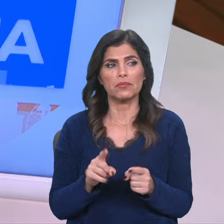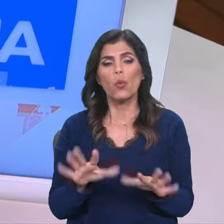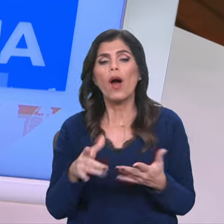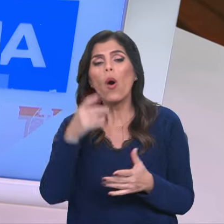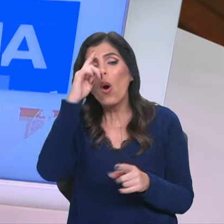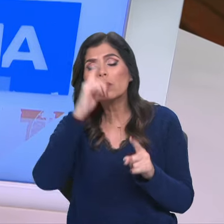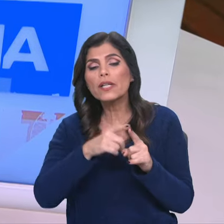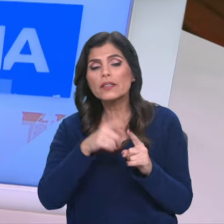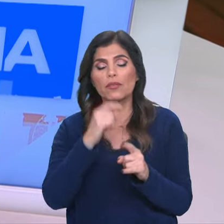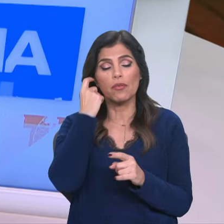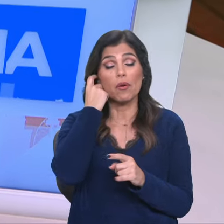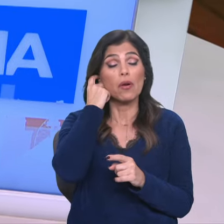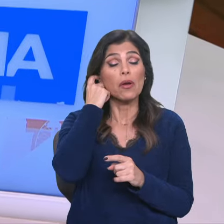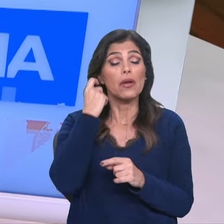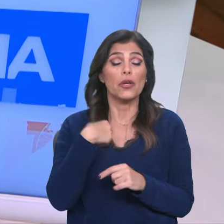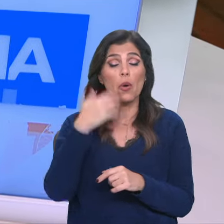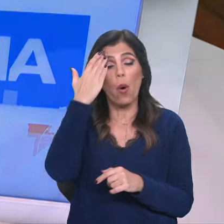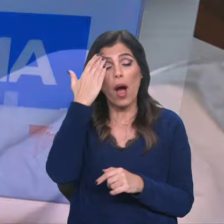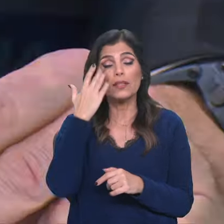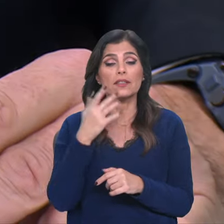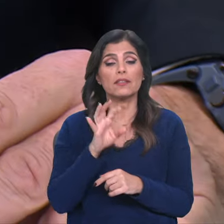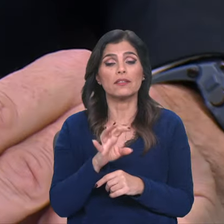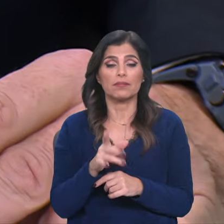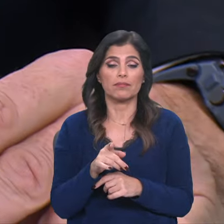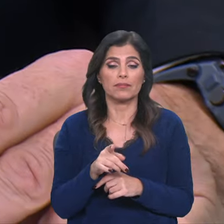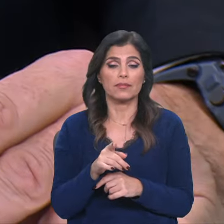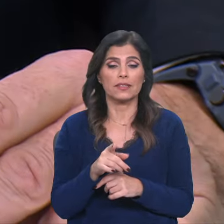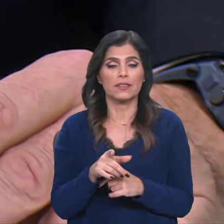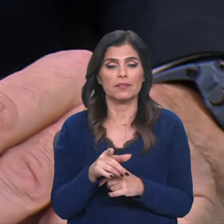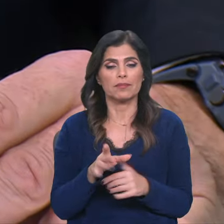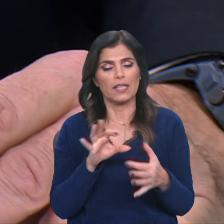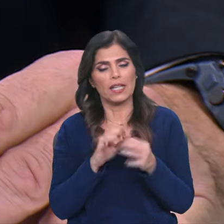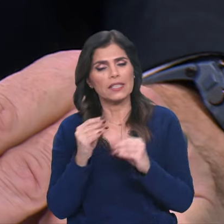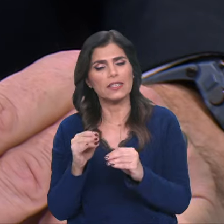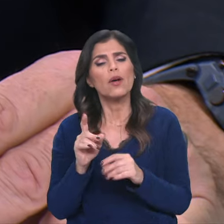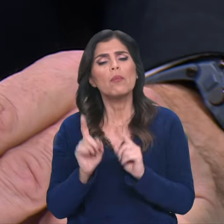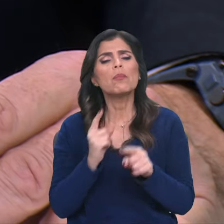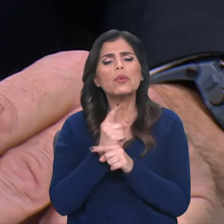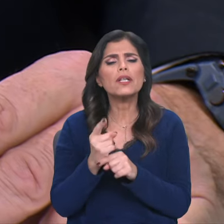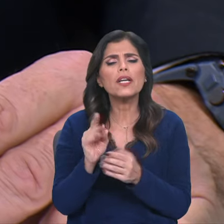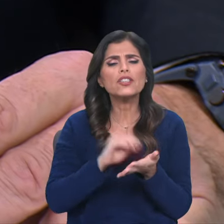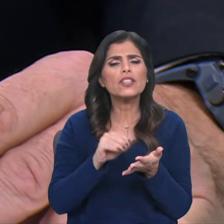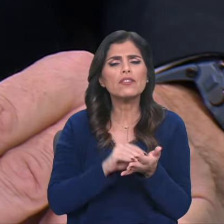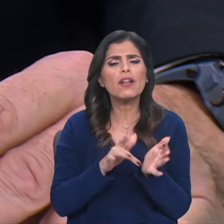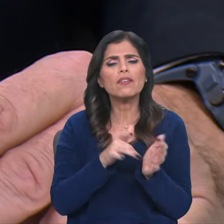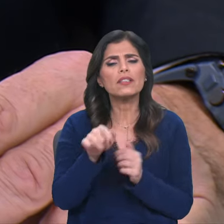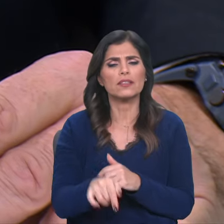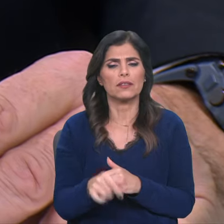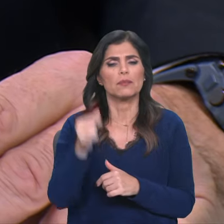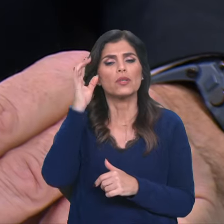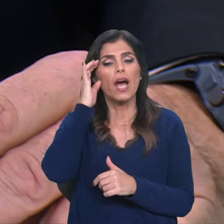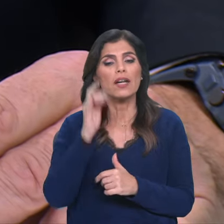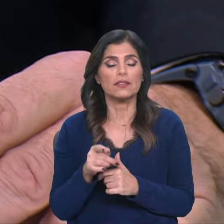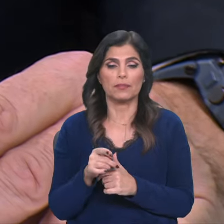que tem um caráter didático muito forte, o que é que levou a escrever este livro? Boa tarde,